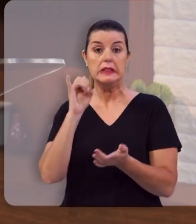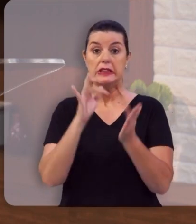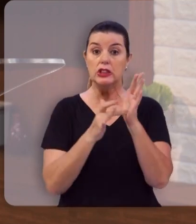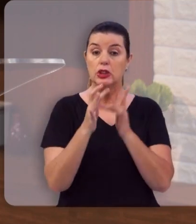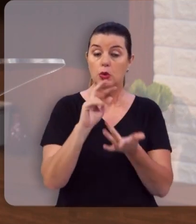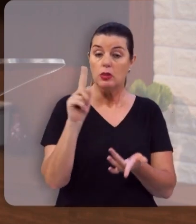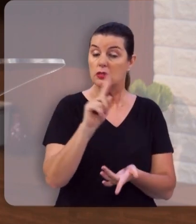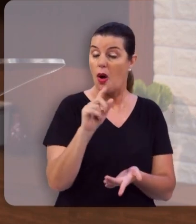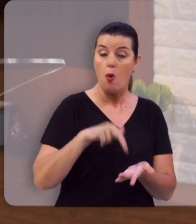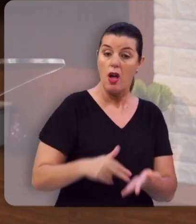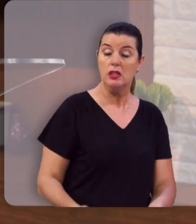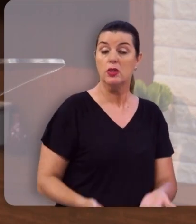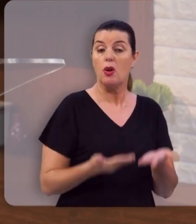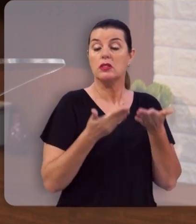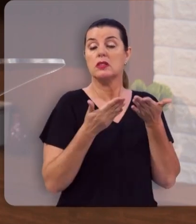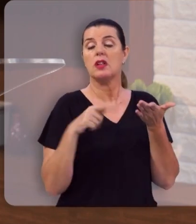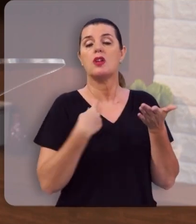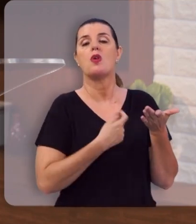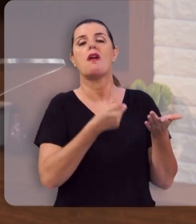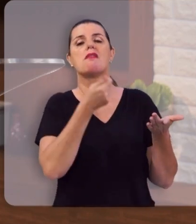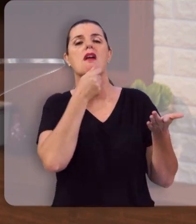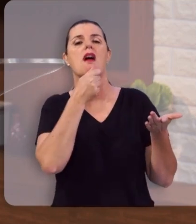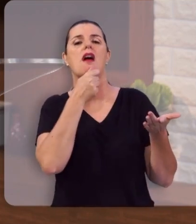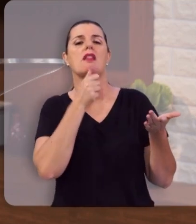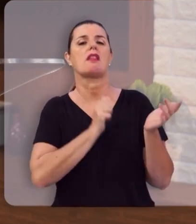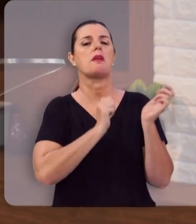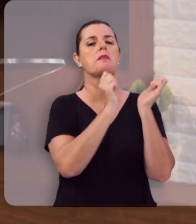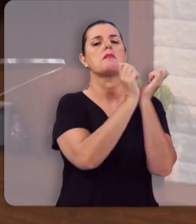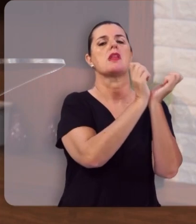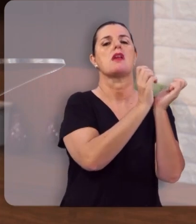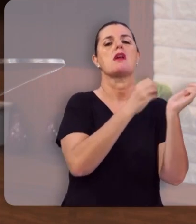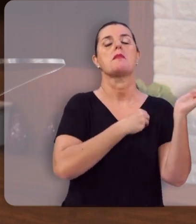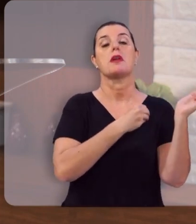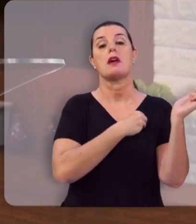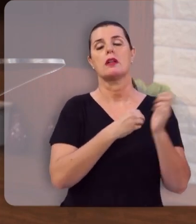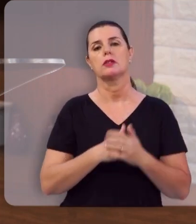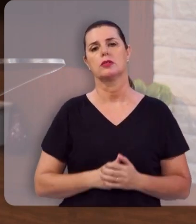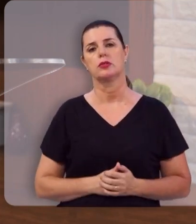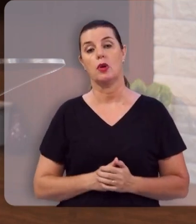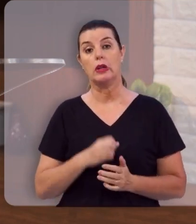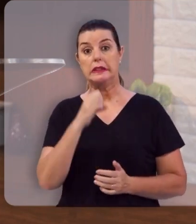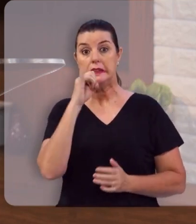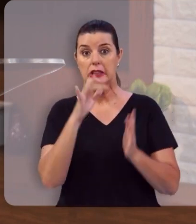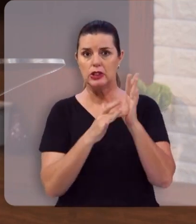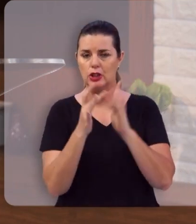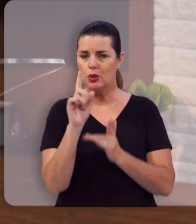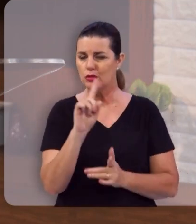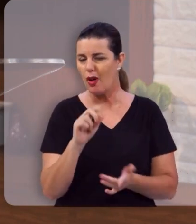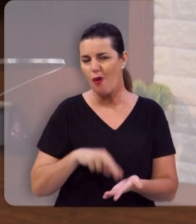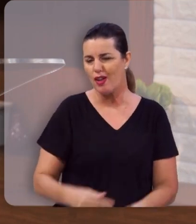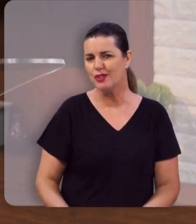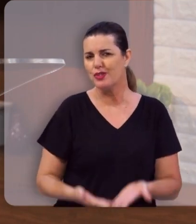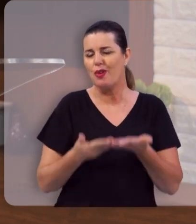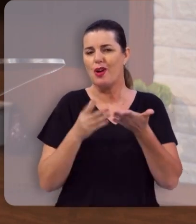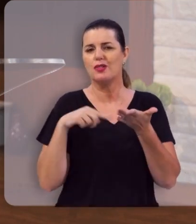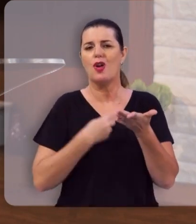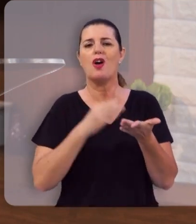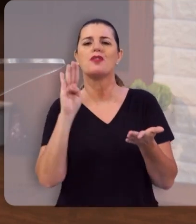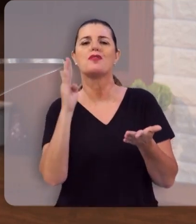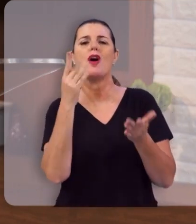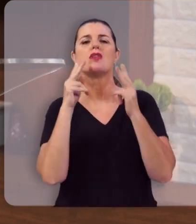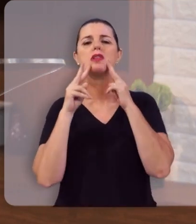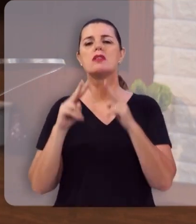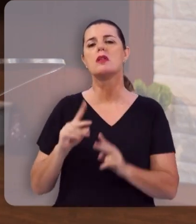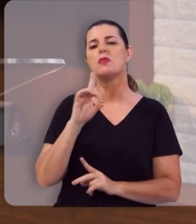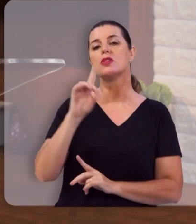Cristo não ressuscitou, nós ainda estamos prisioneiros dos nossos pecados? Se Cristo não ressuscitou, nós somos falsos